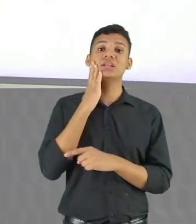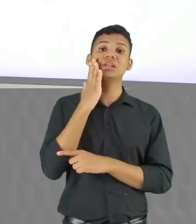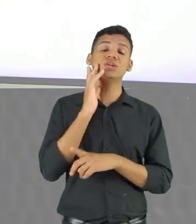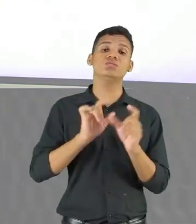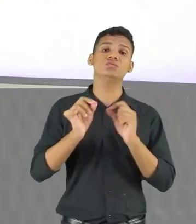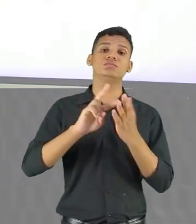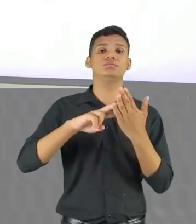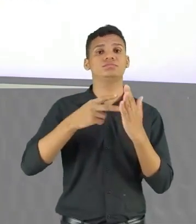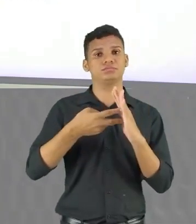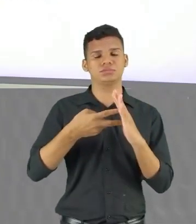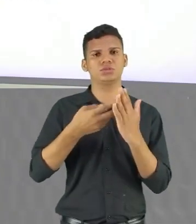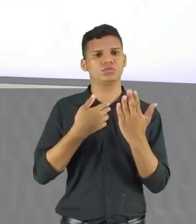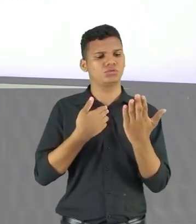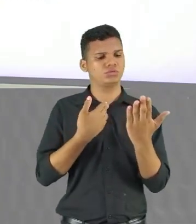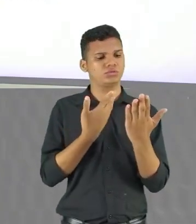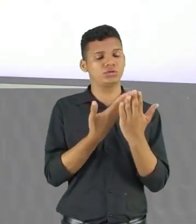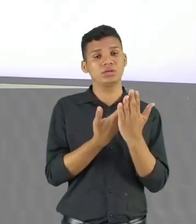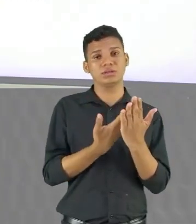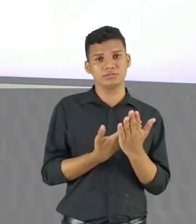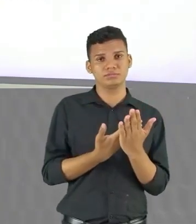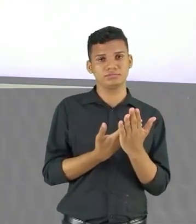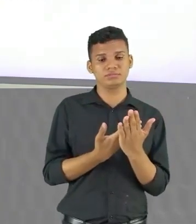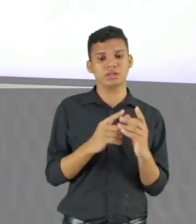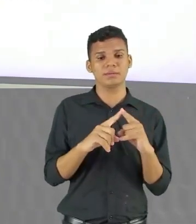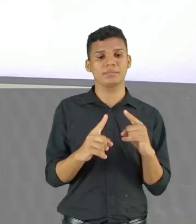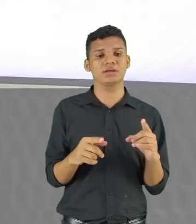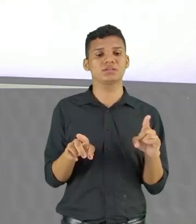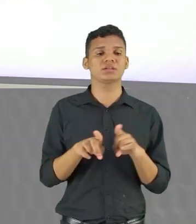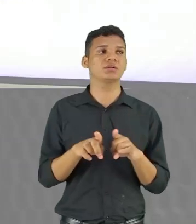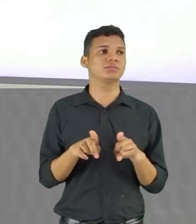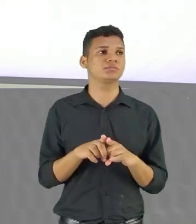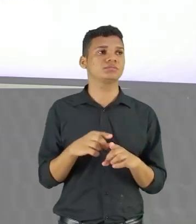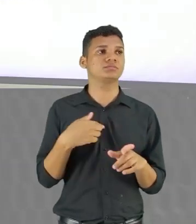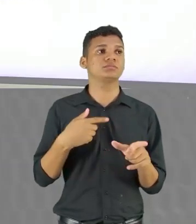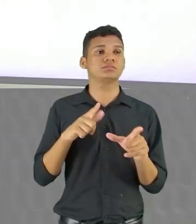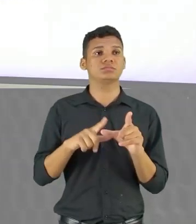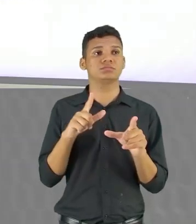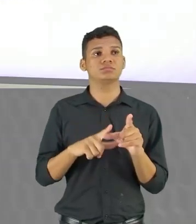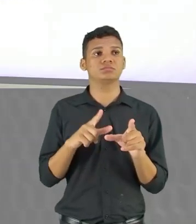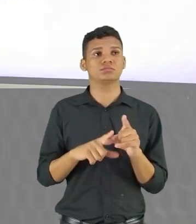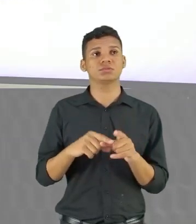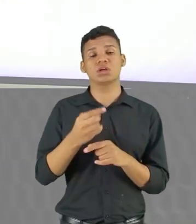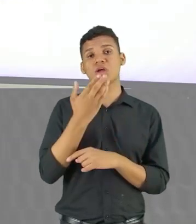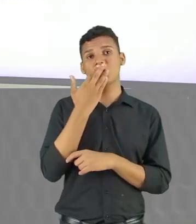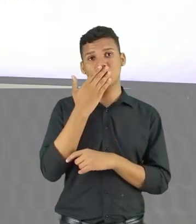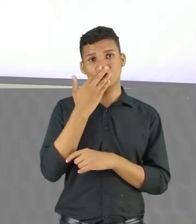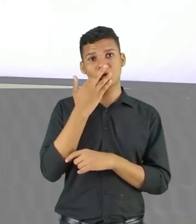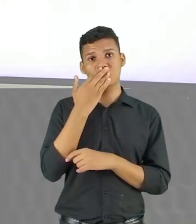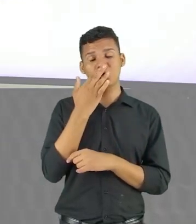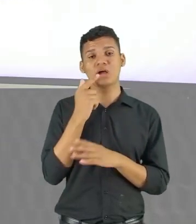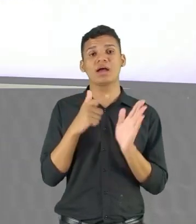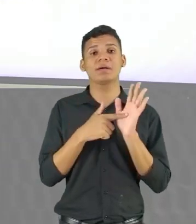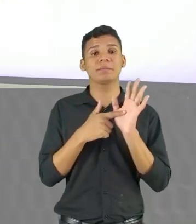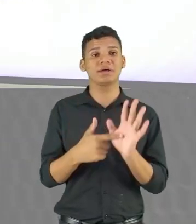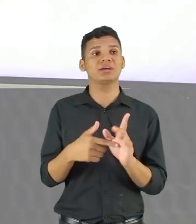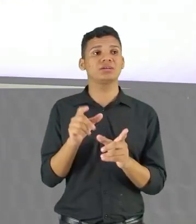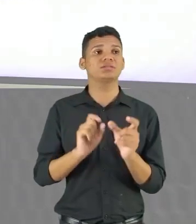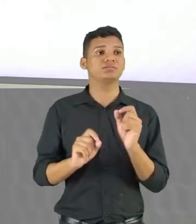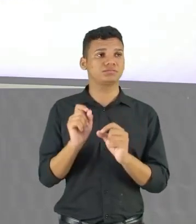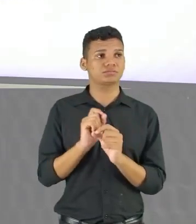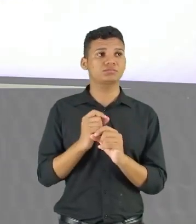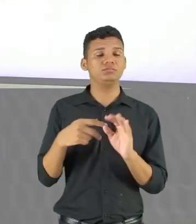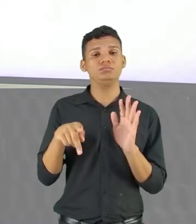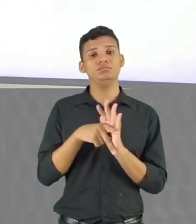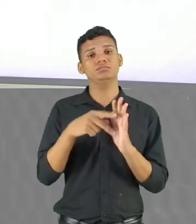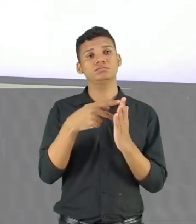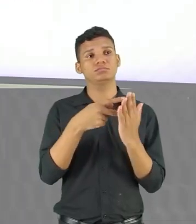interpretar O sentido principal Desse poema A gente vai chegar Como gabarito Que de fato As cores representam Configurando aqui